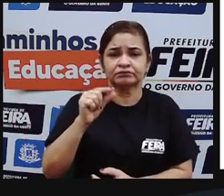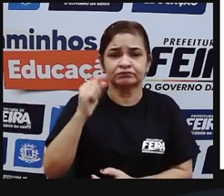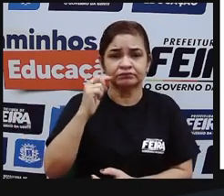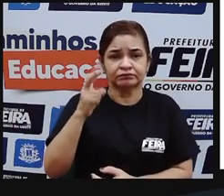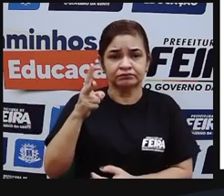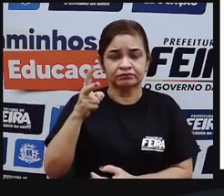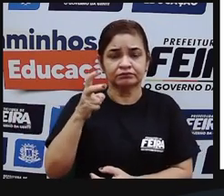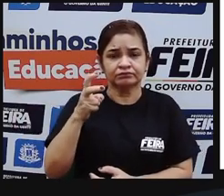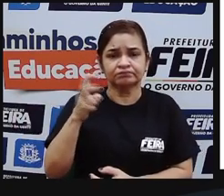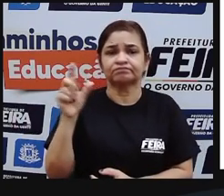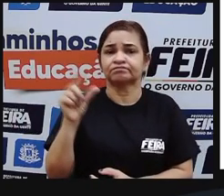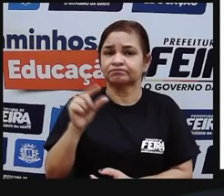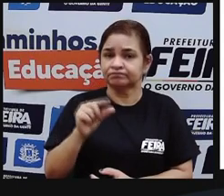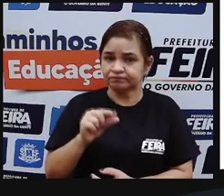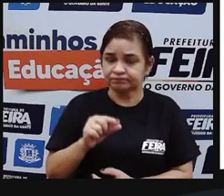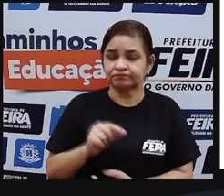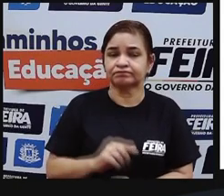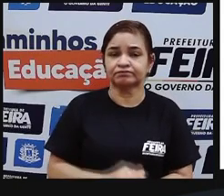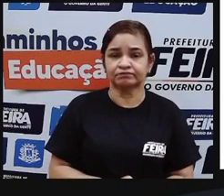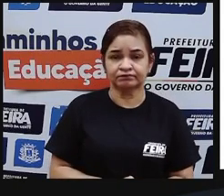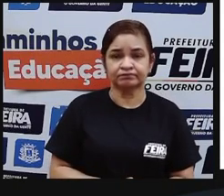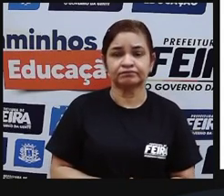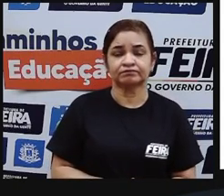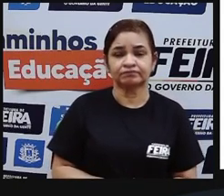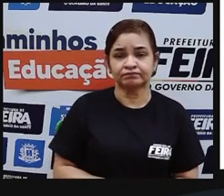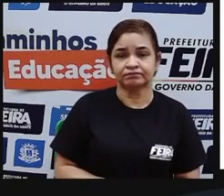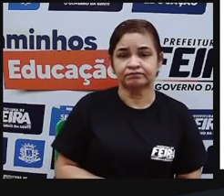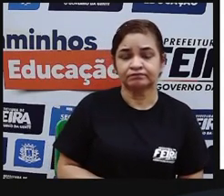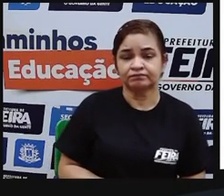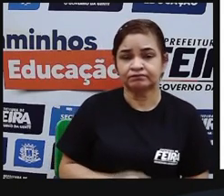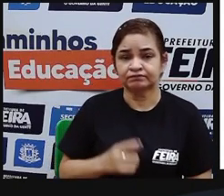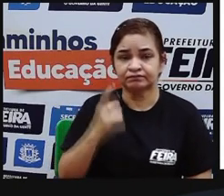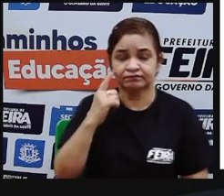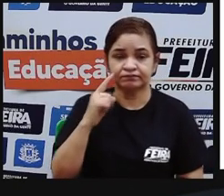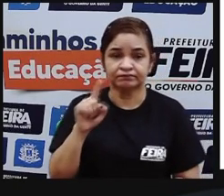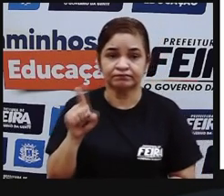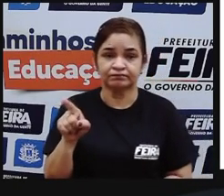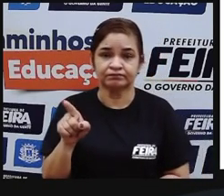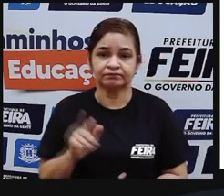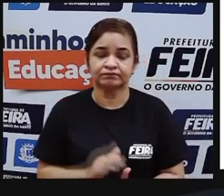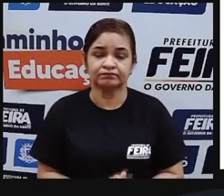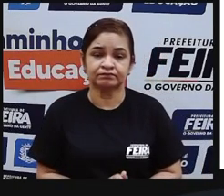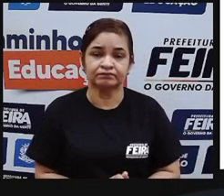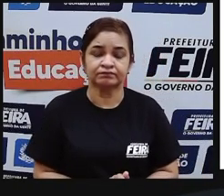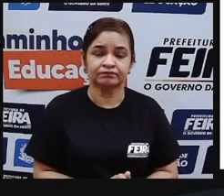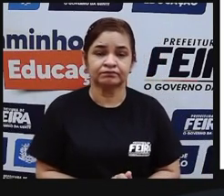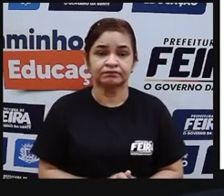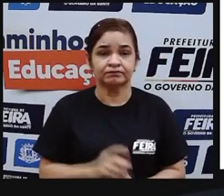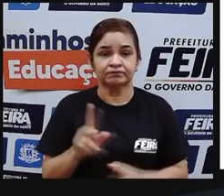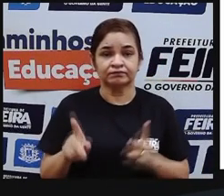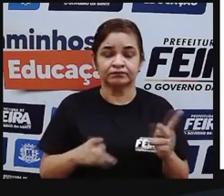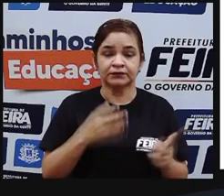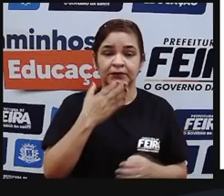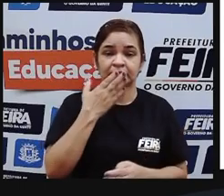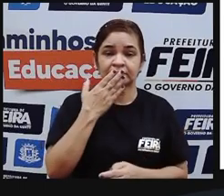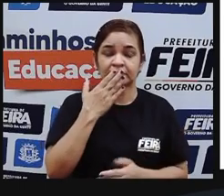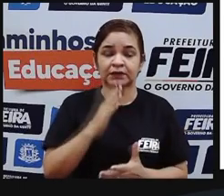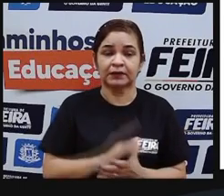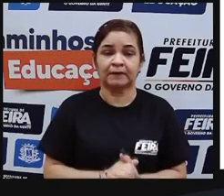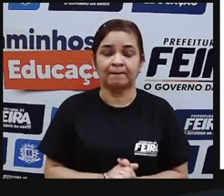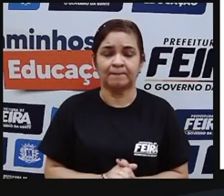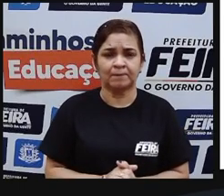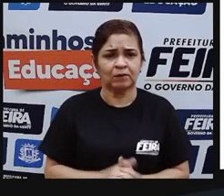ver aqui que diminuiu muito. Já trago para vocês que os povos indígenas estão muito além do